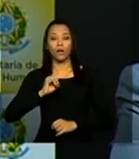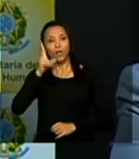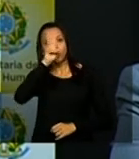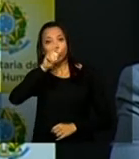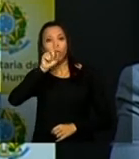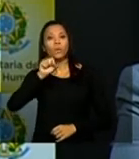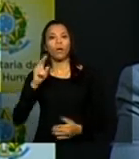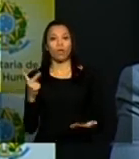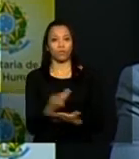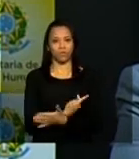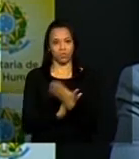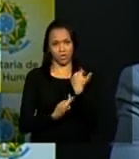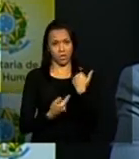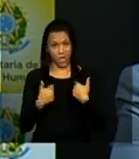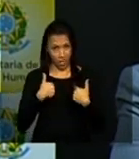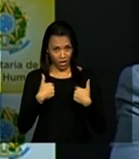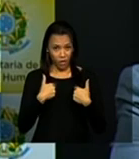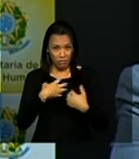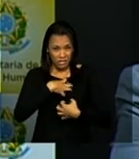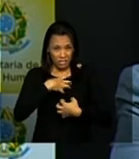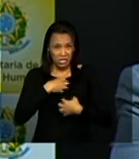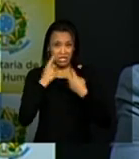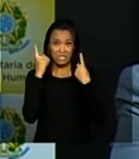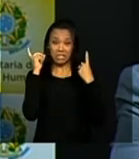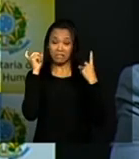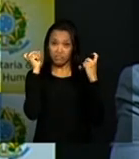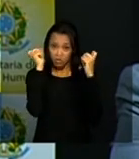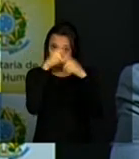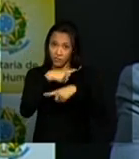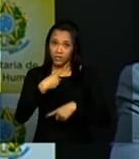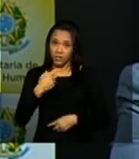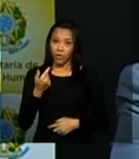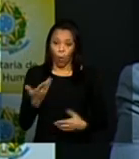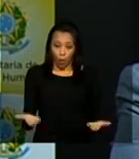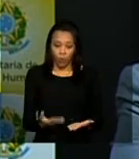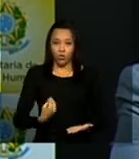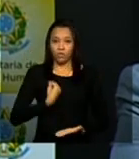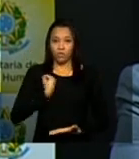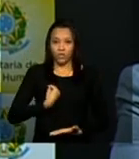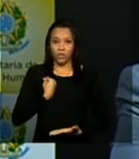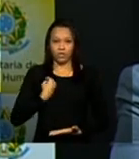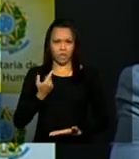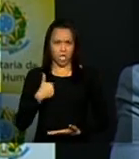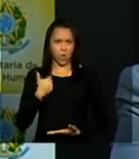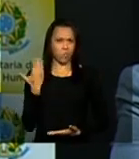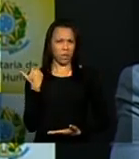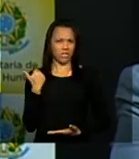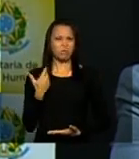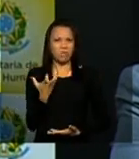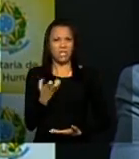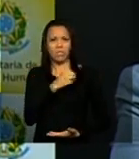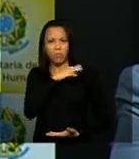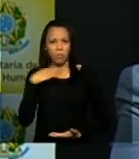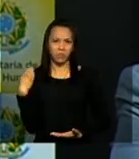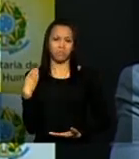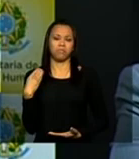eu tinha muita dificuldade em ter sobrevivido eu naquela época preferia ter morrido